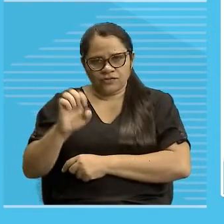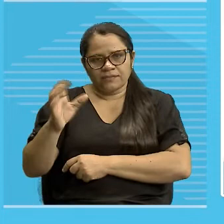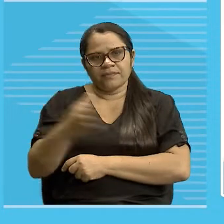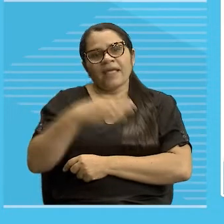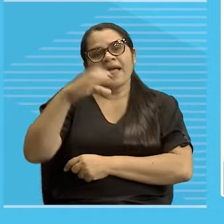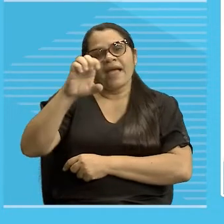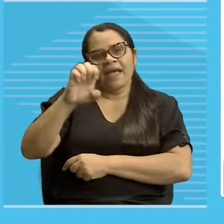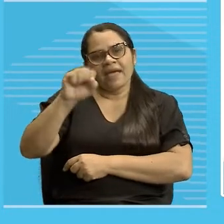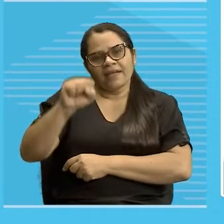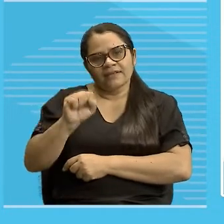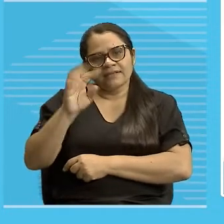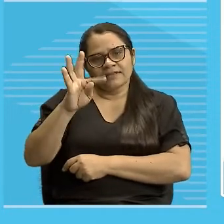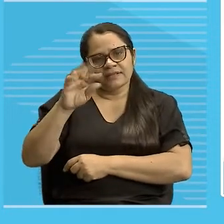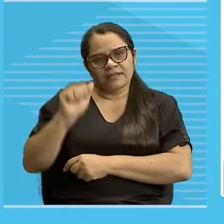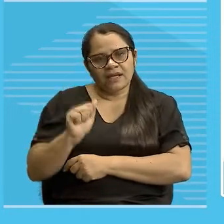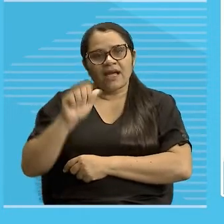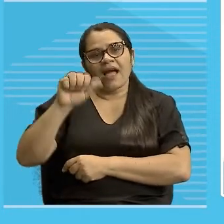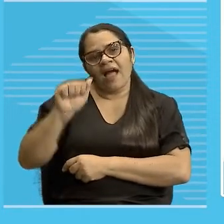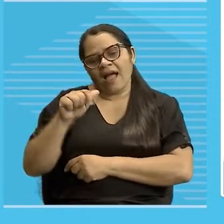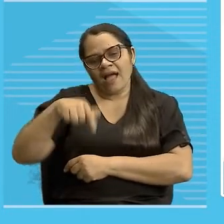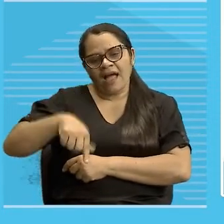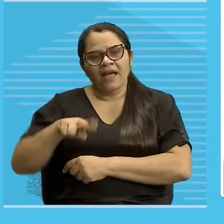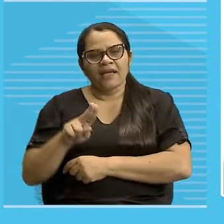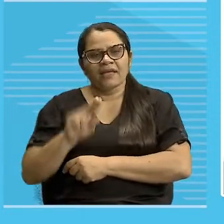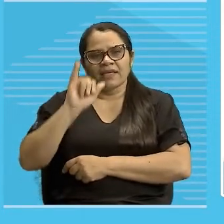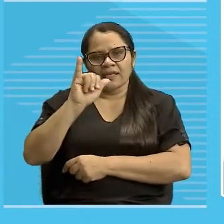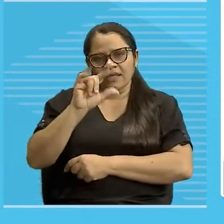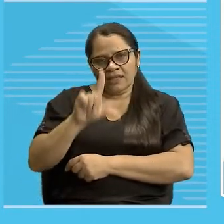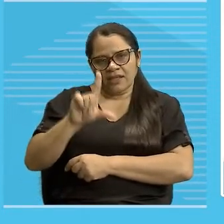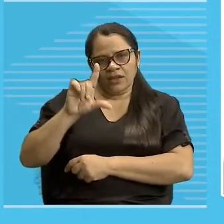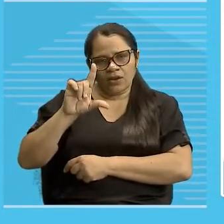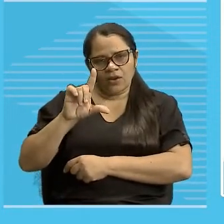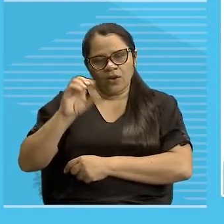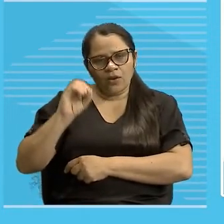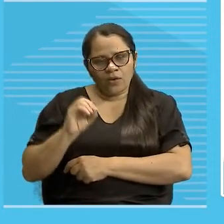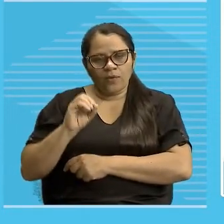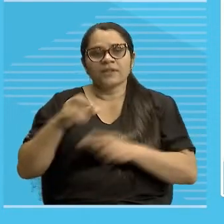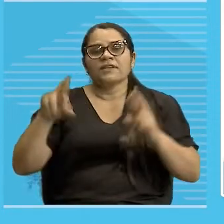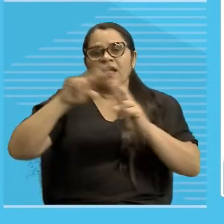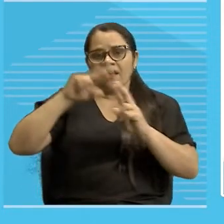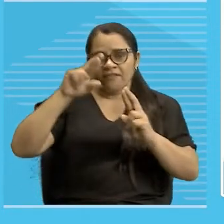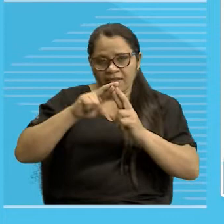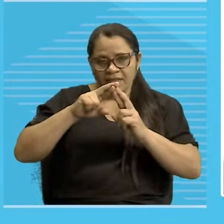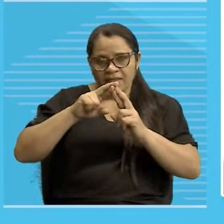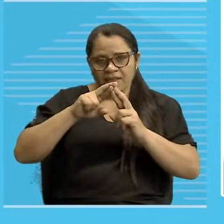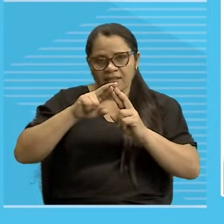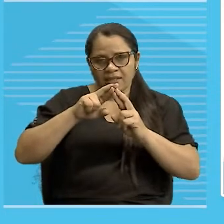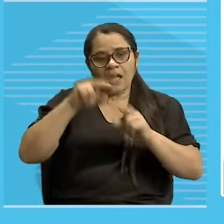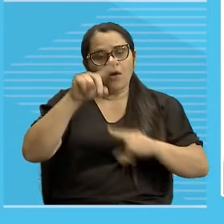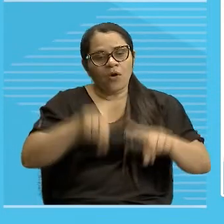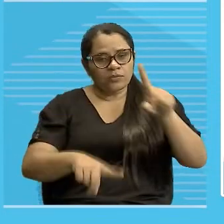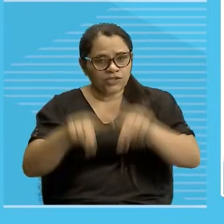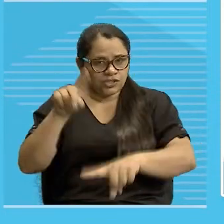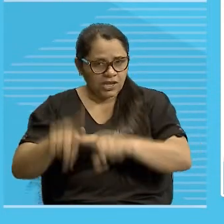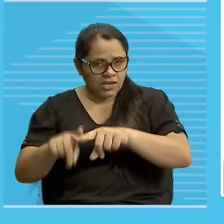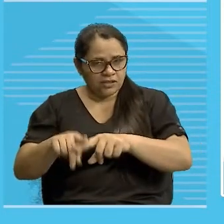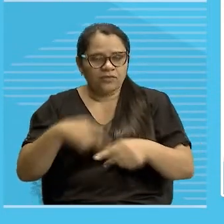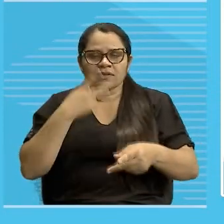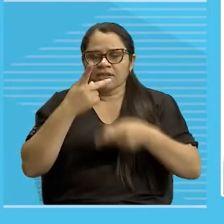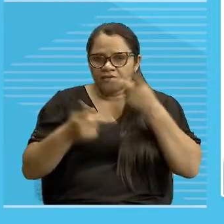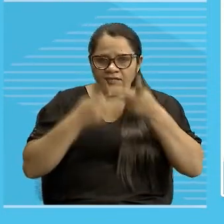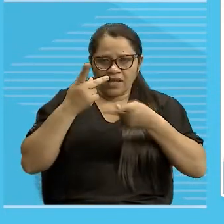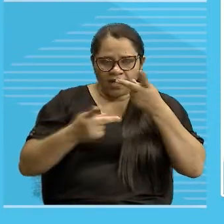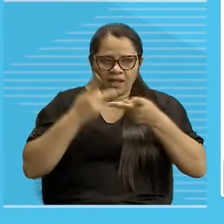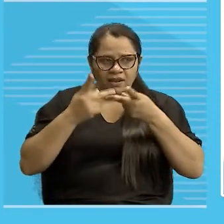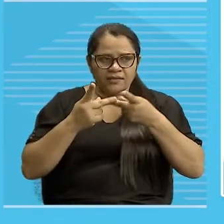é referente a quem fala. Então, toda vez que o emissor, ó, ele